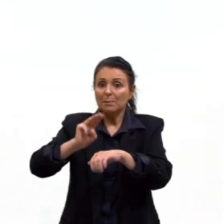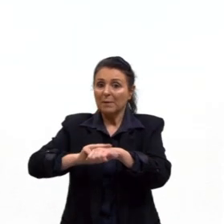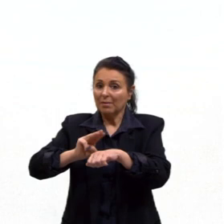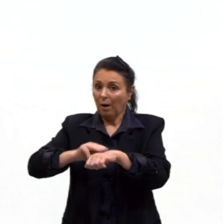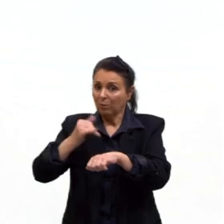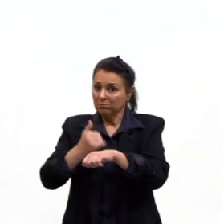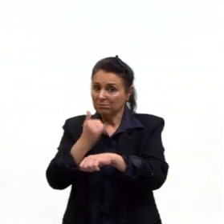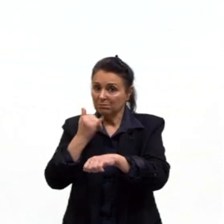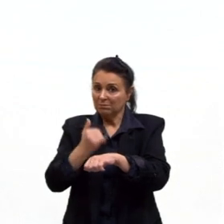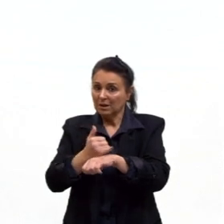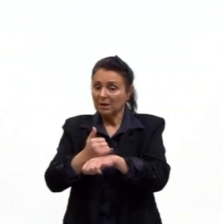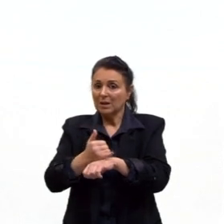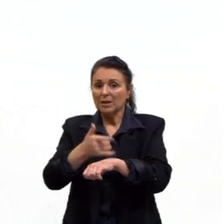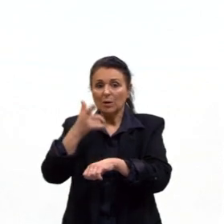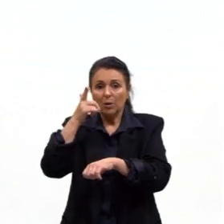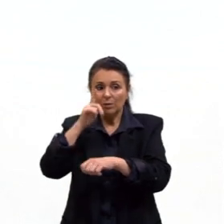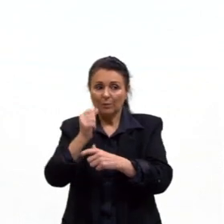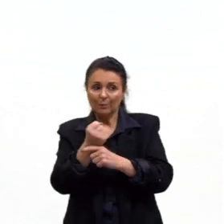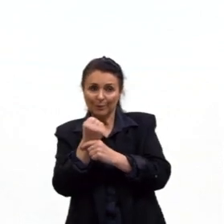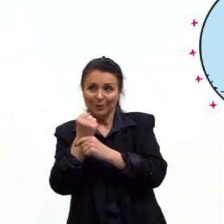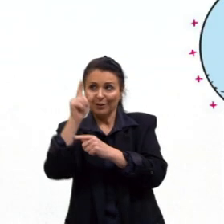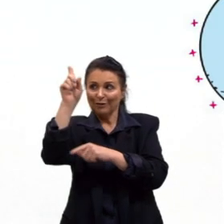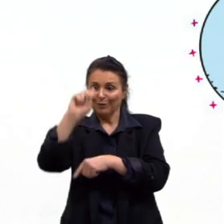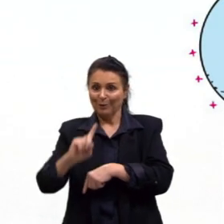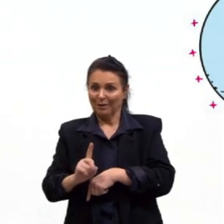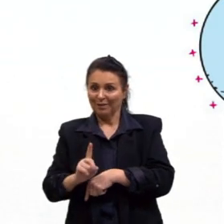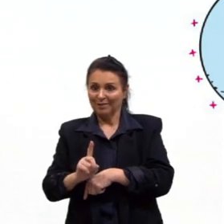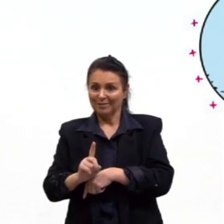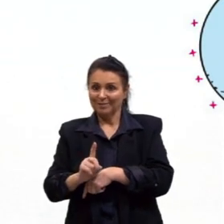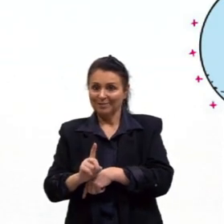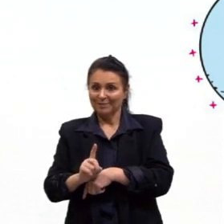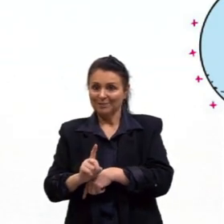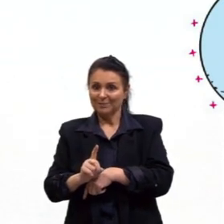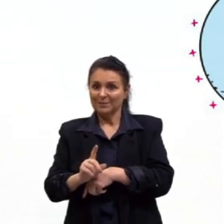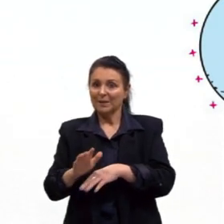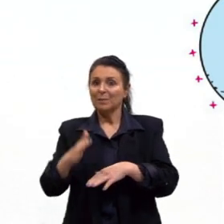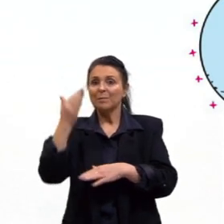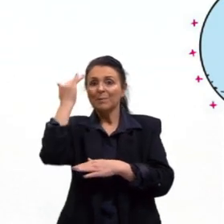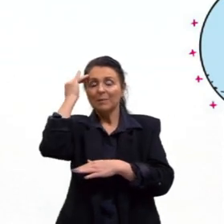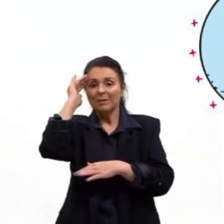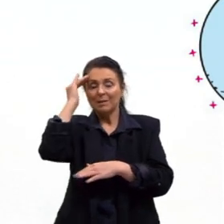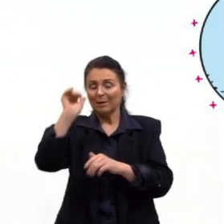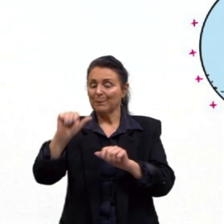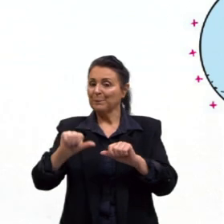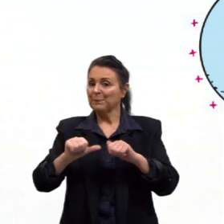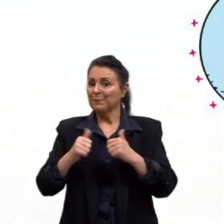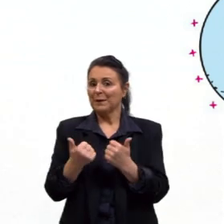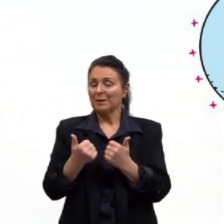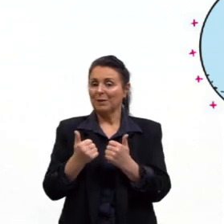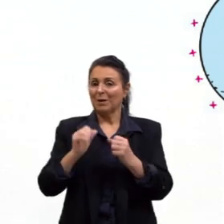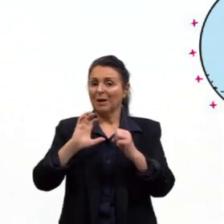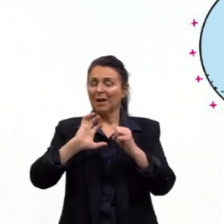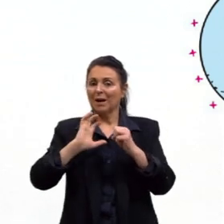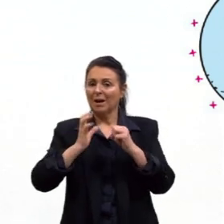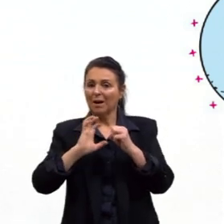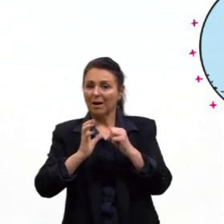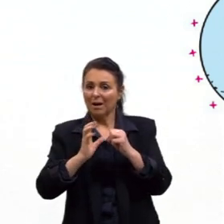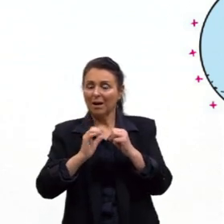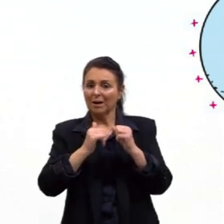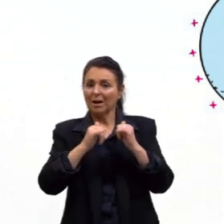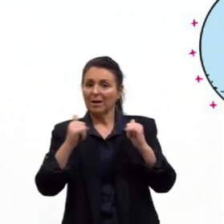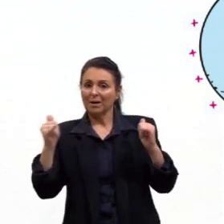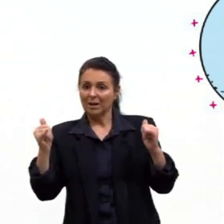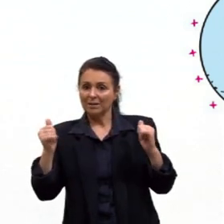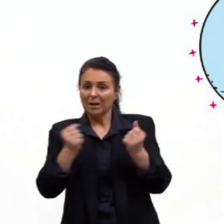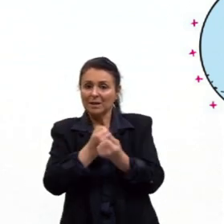ficar protegido dos raios. Então, para entender um pouquinho melhor, a carga elétrica, ela se distribui